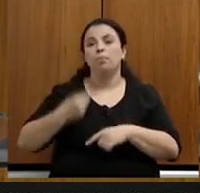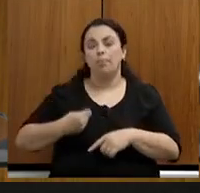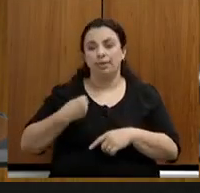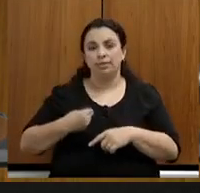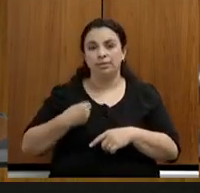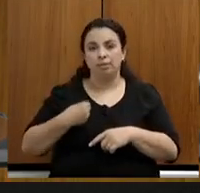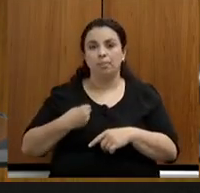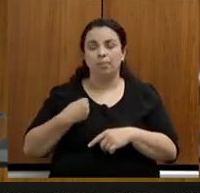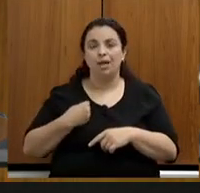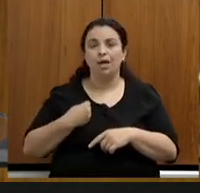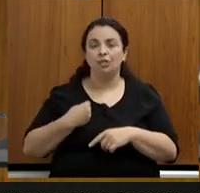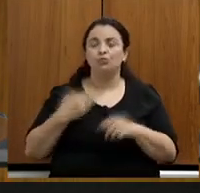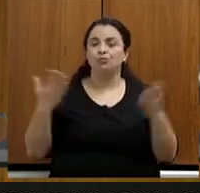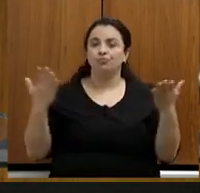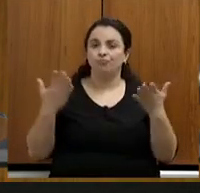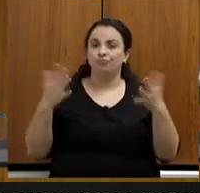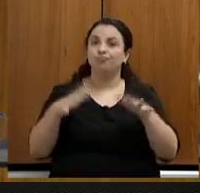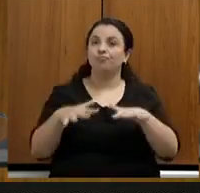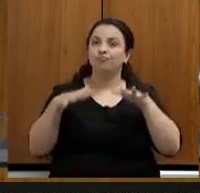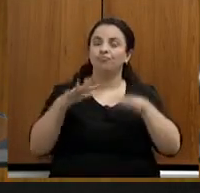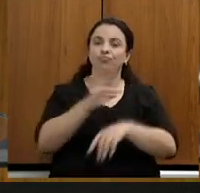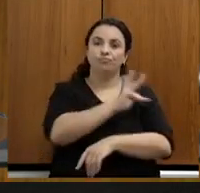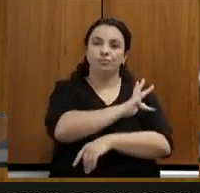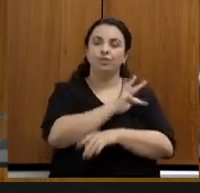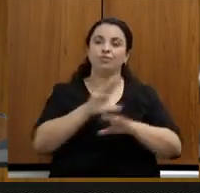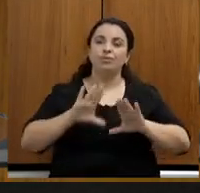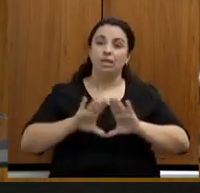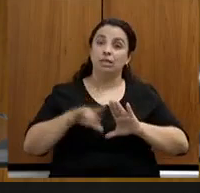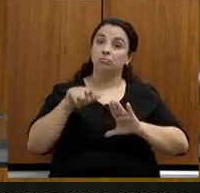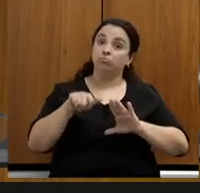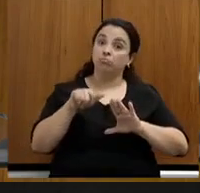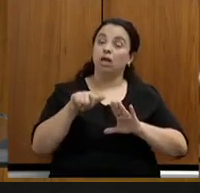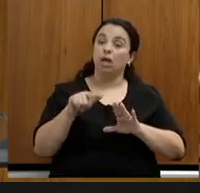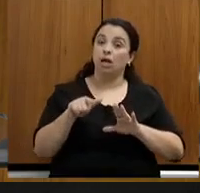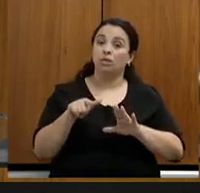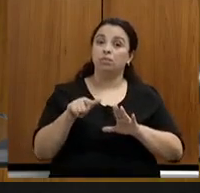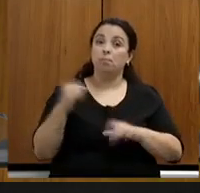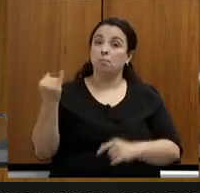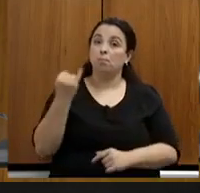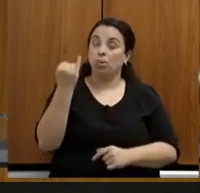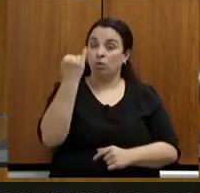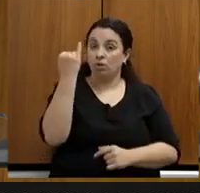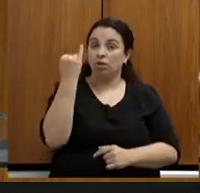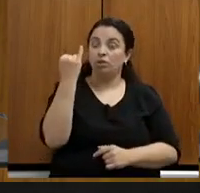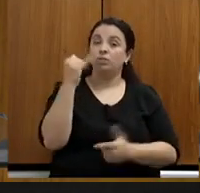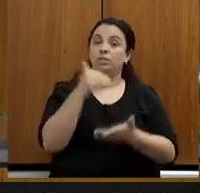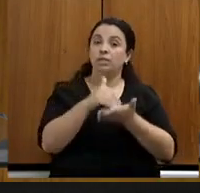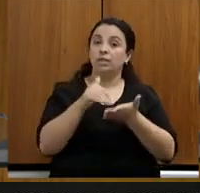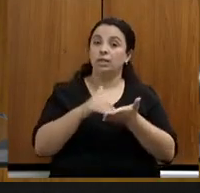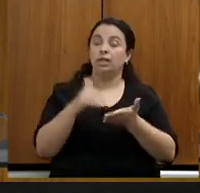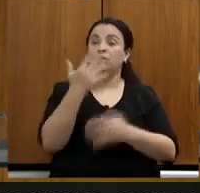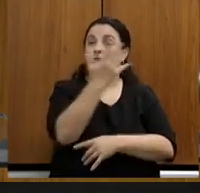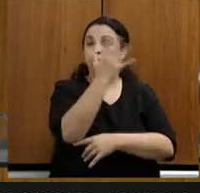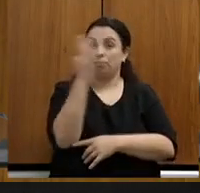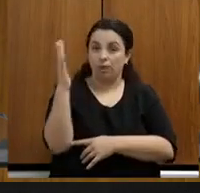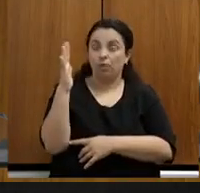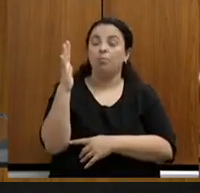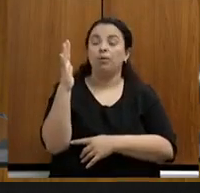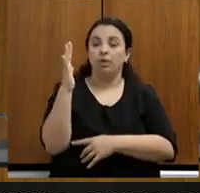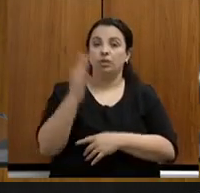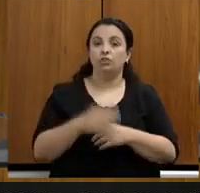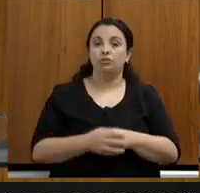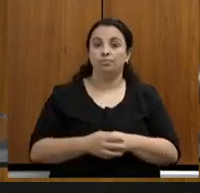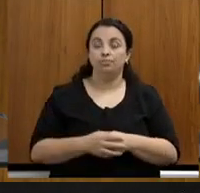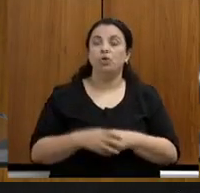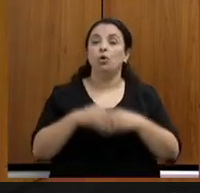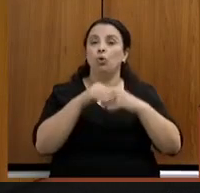desse Assembleia Fiscaliza, essa audiência tão importante sobre a Secretaria de Meio Ambiente, cumprimento a nossa secretária de